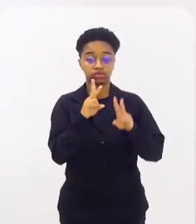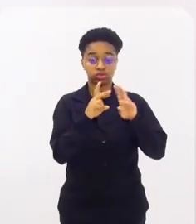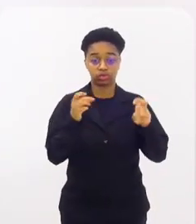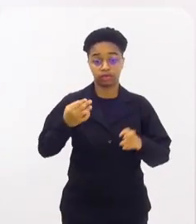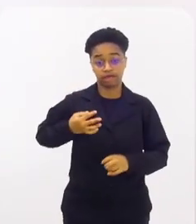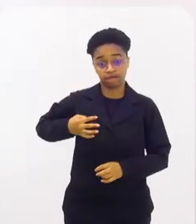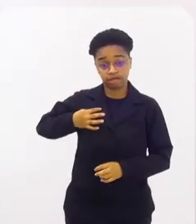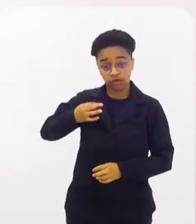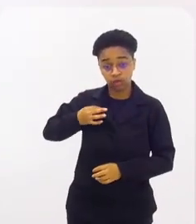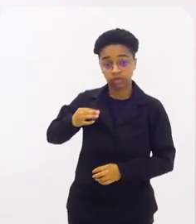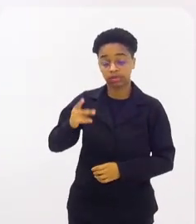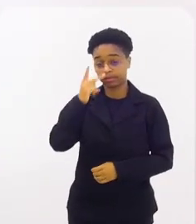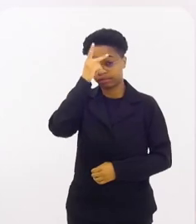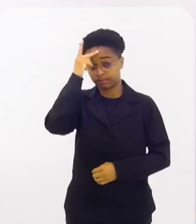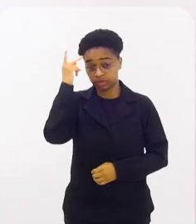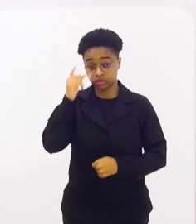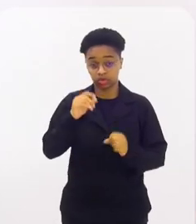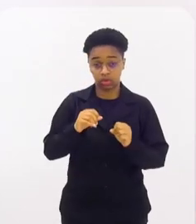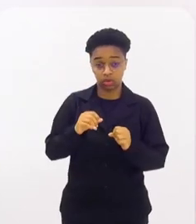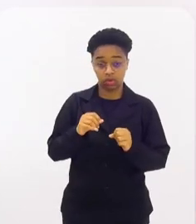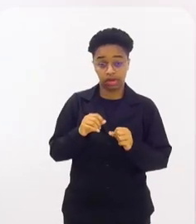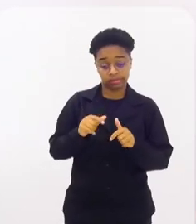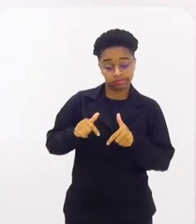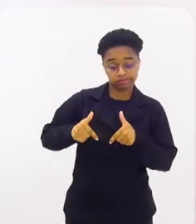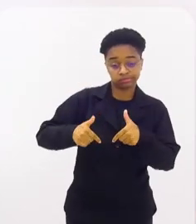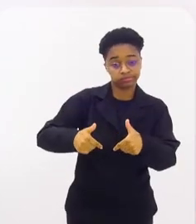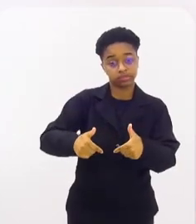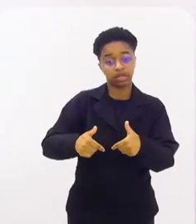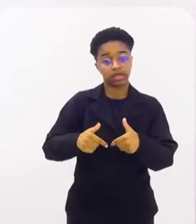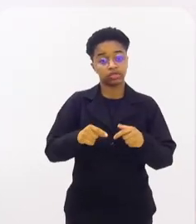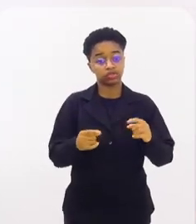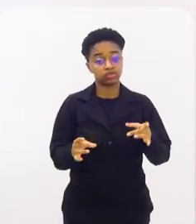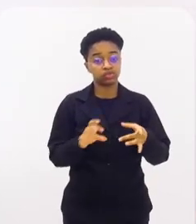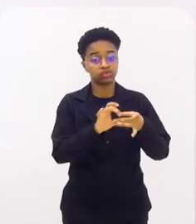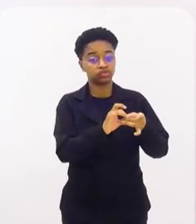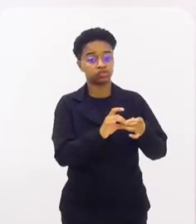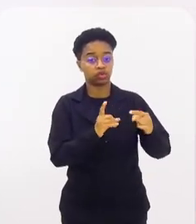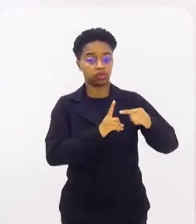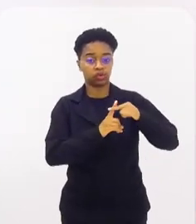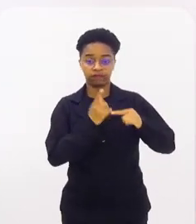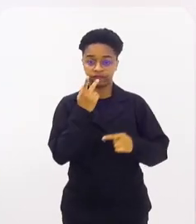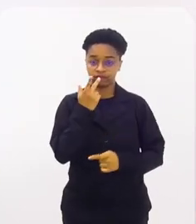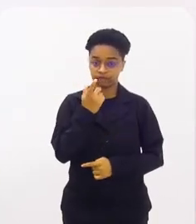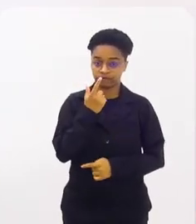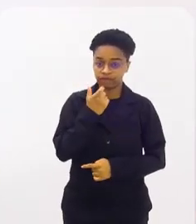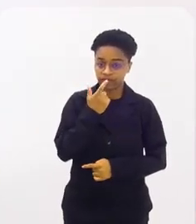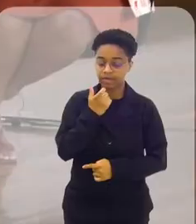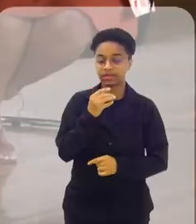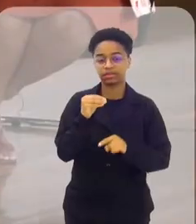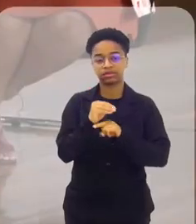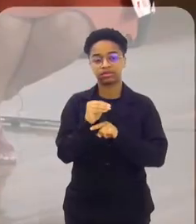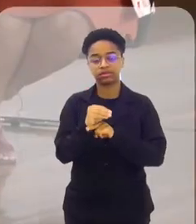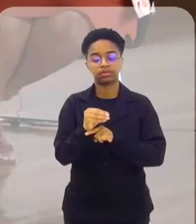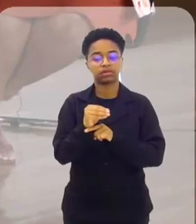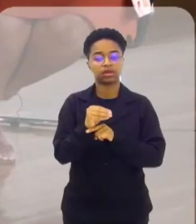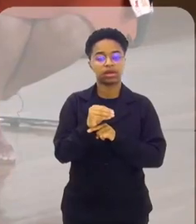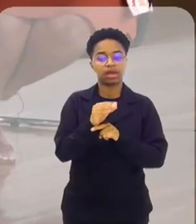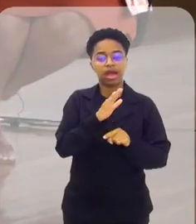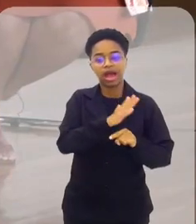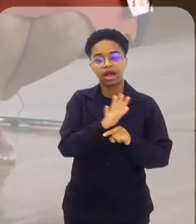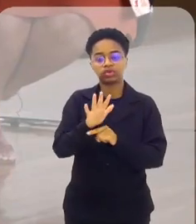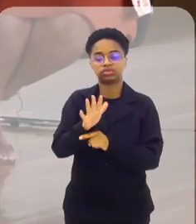voluntário, daquele que se dedica e se apresenta lá na Cruz Vermelha para contribuir na causa